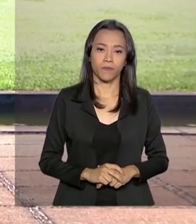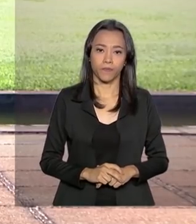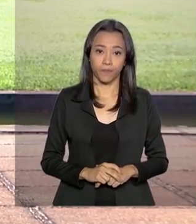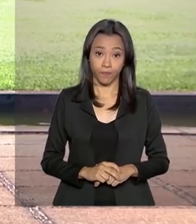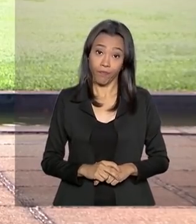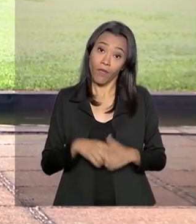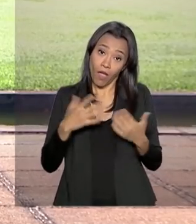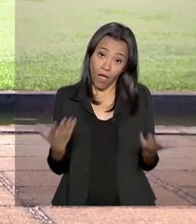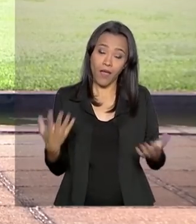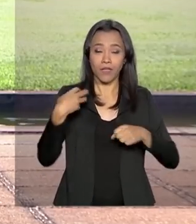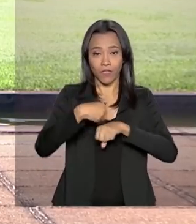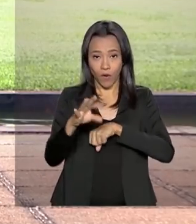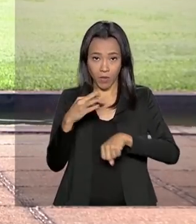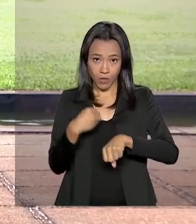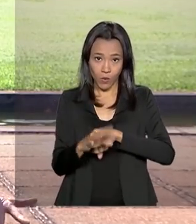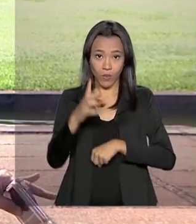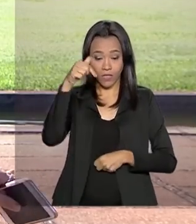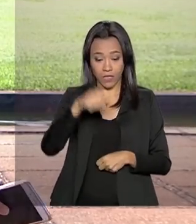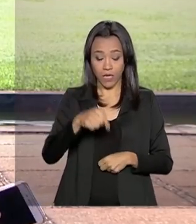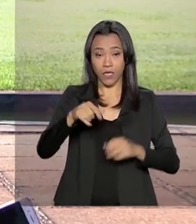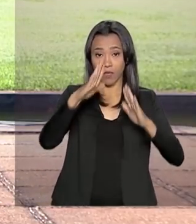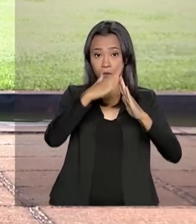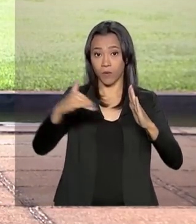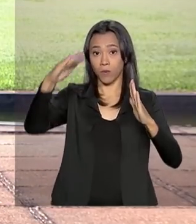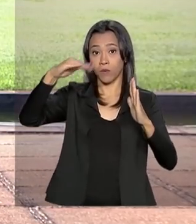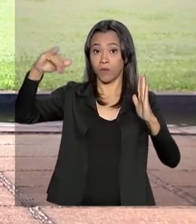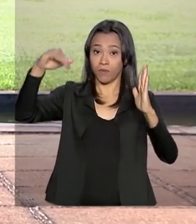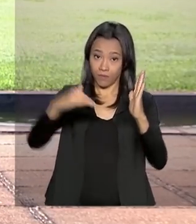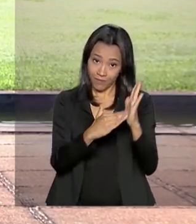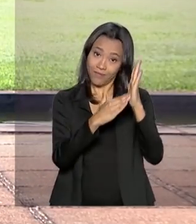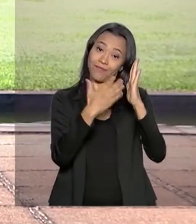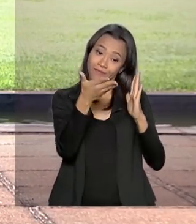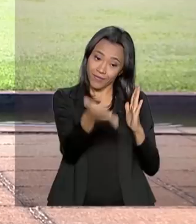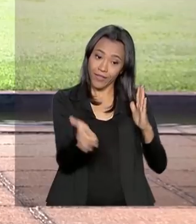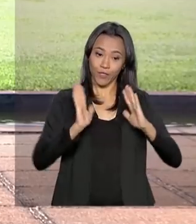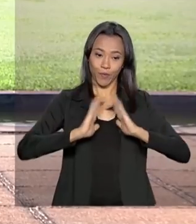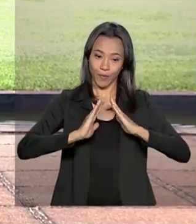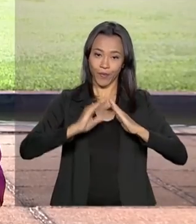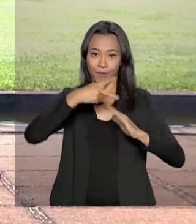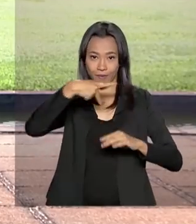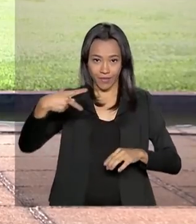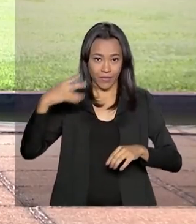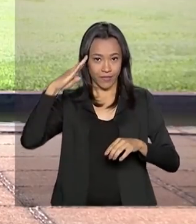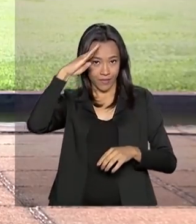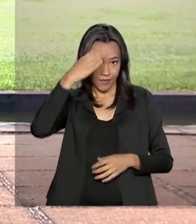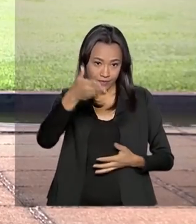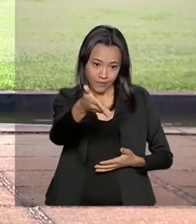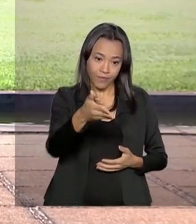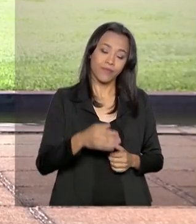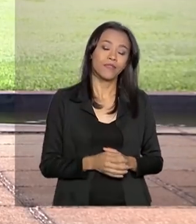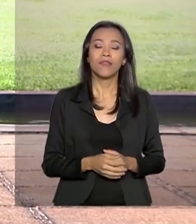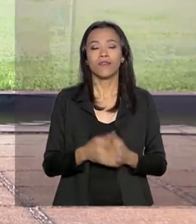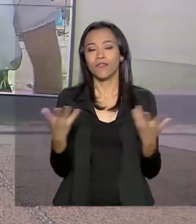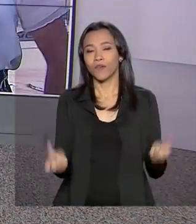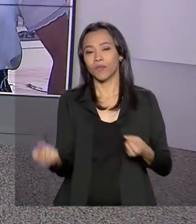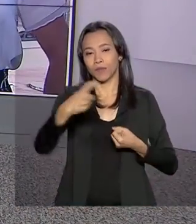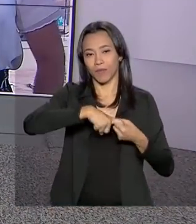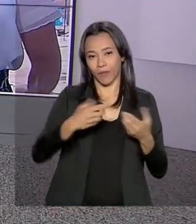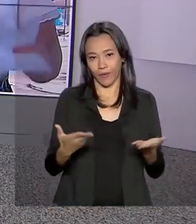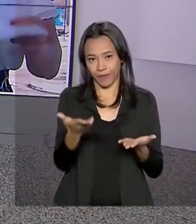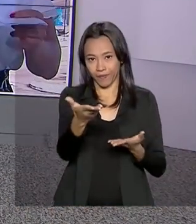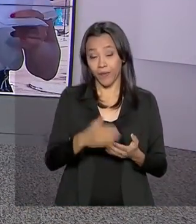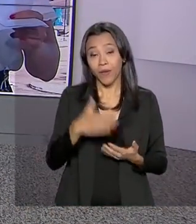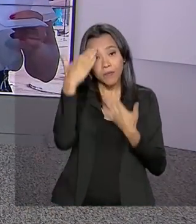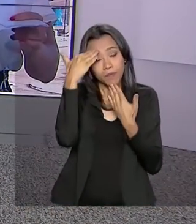São essas as informações aqui do Palácio da Alvorada, residência oficial da presidência da República. gente volta agora ao estúdio com você, Carla. Tá